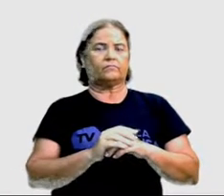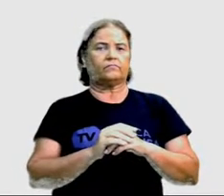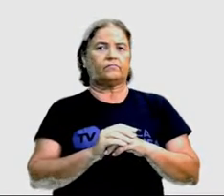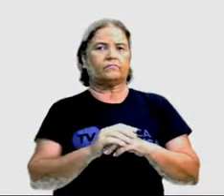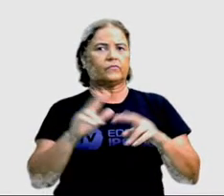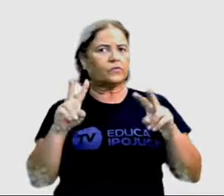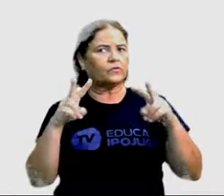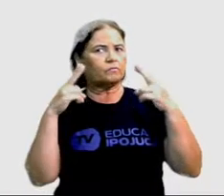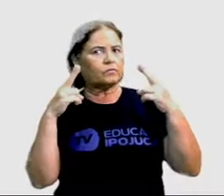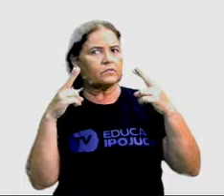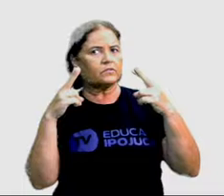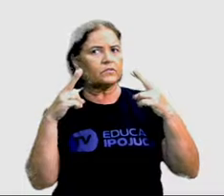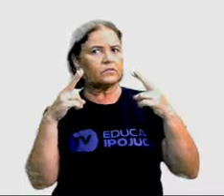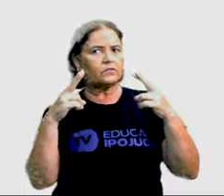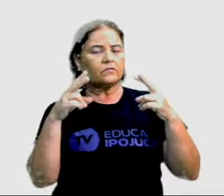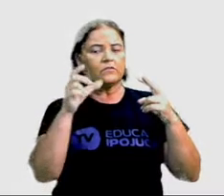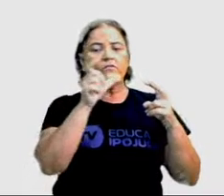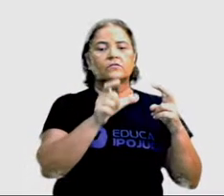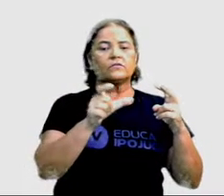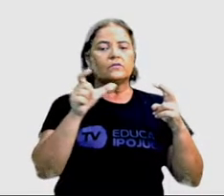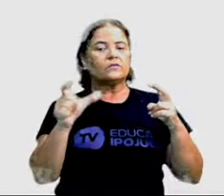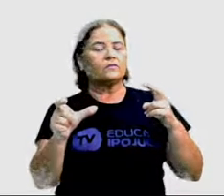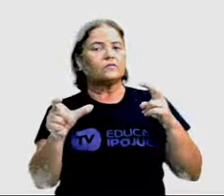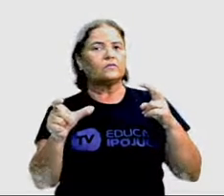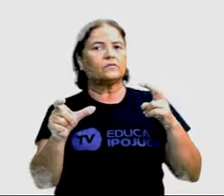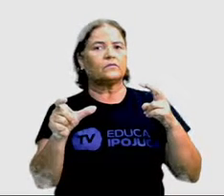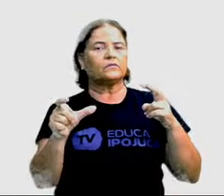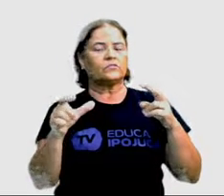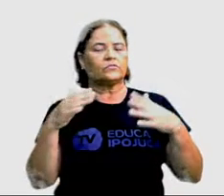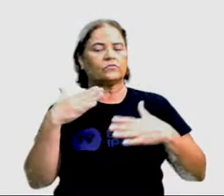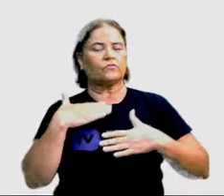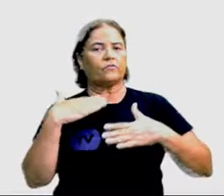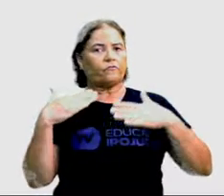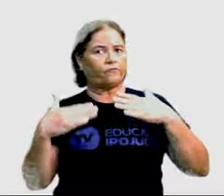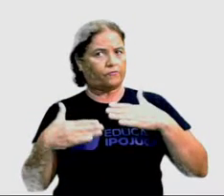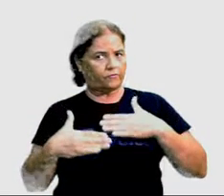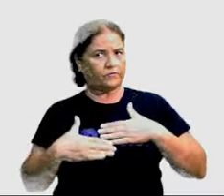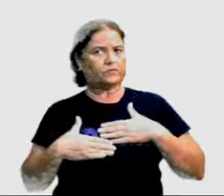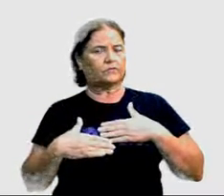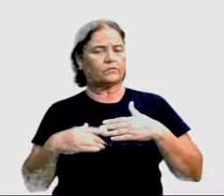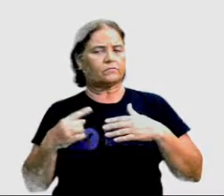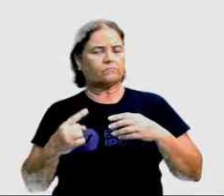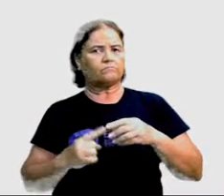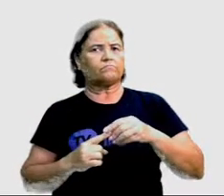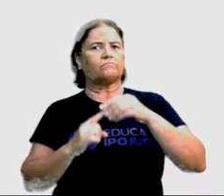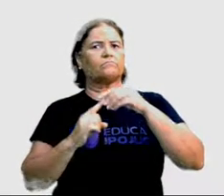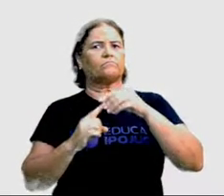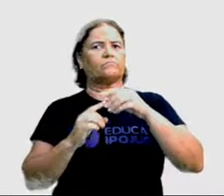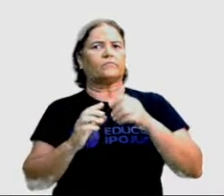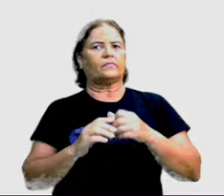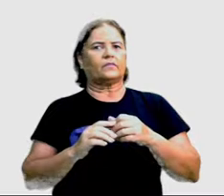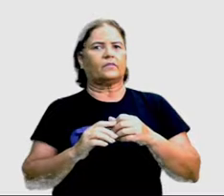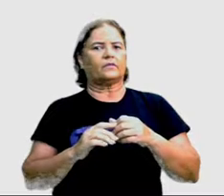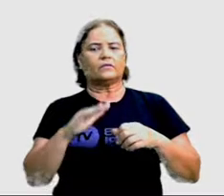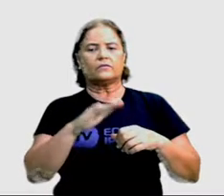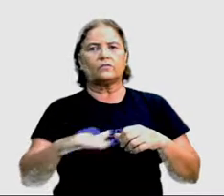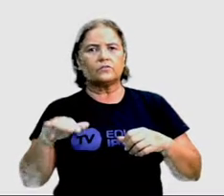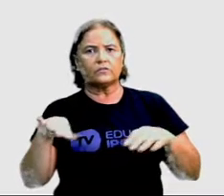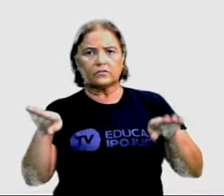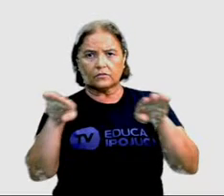Observe as características, principalmente físicas. As crianças são iguais?